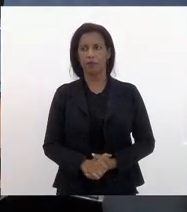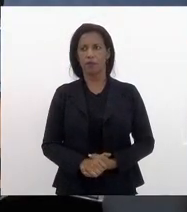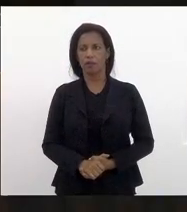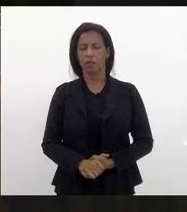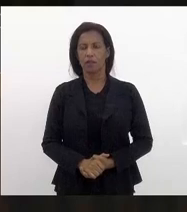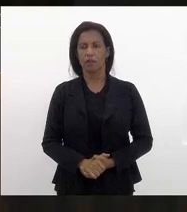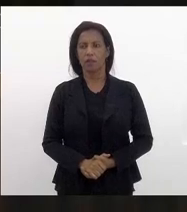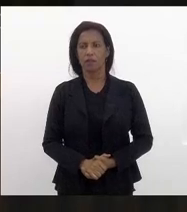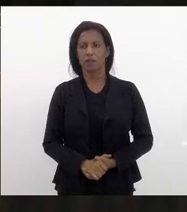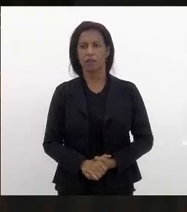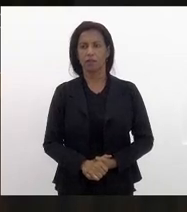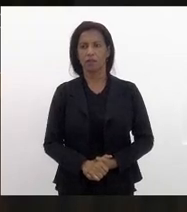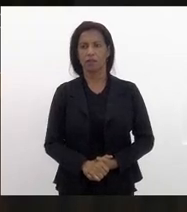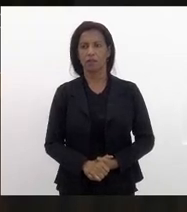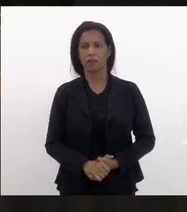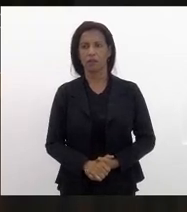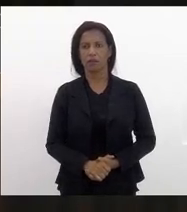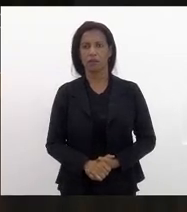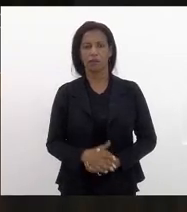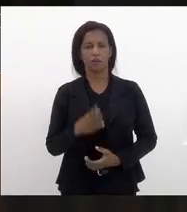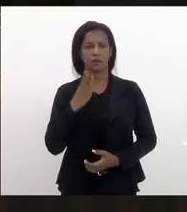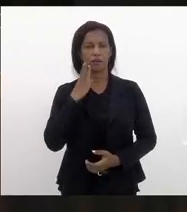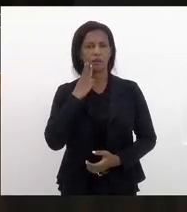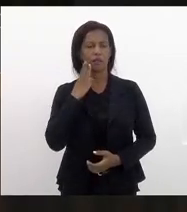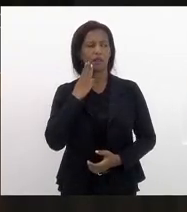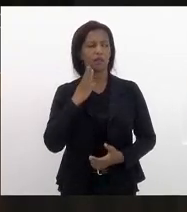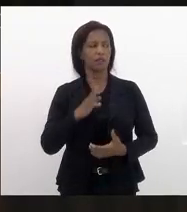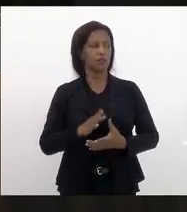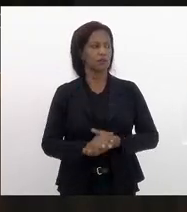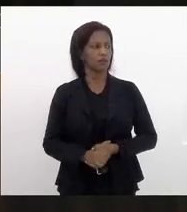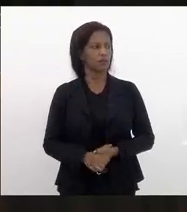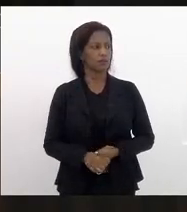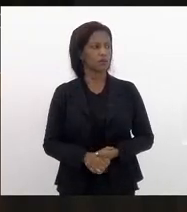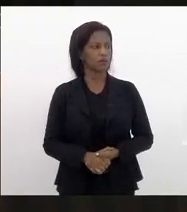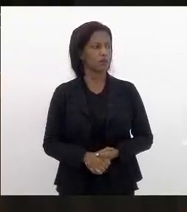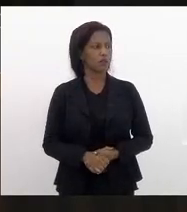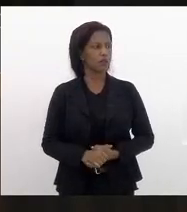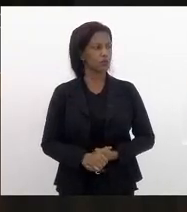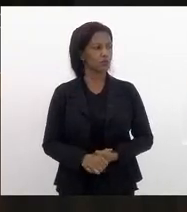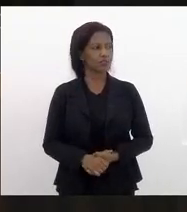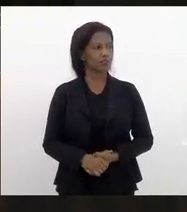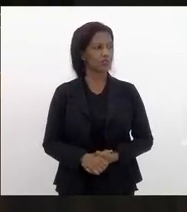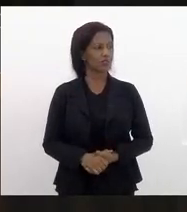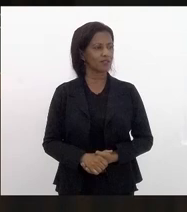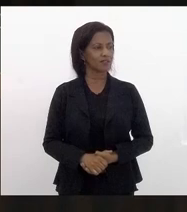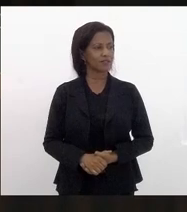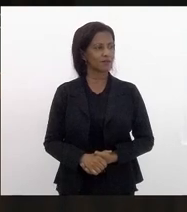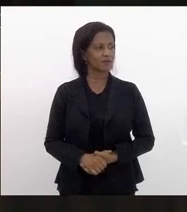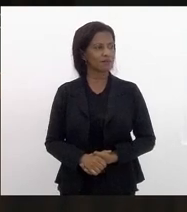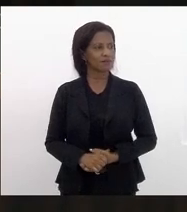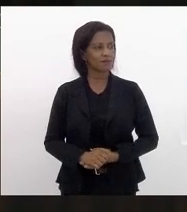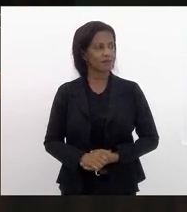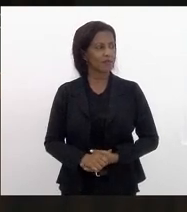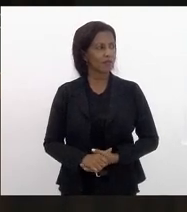próximo orador escrito é o novo deputado Valdeque Carneiro vossa excelência dispõe de 10 minutos no tempo regimental agradecendo ao deputado